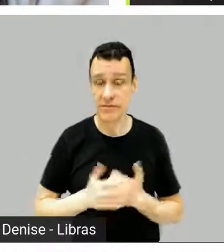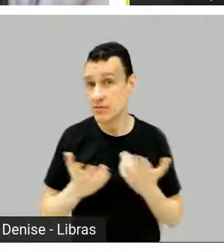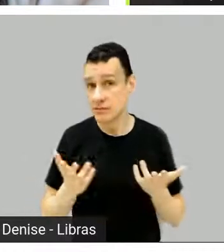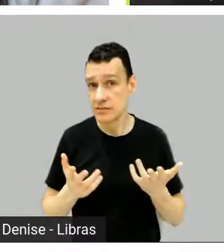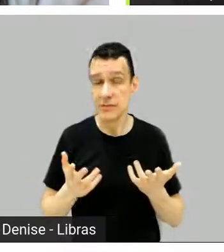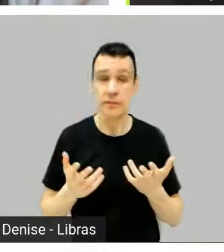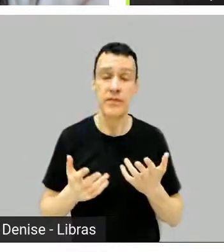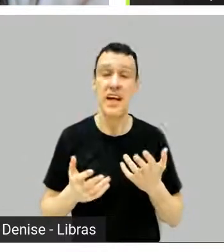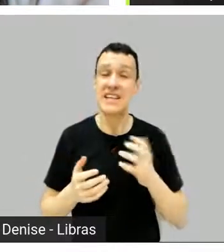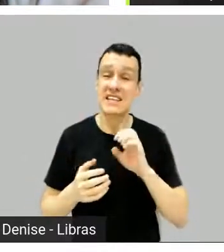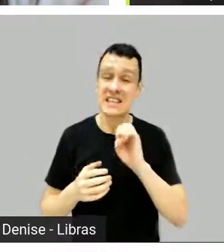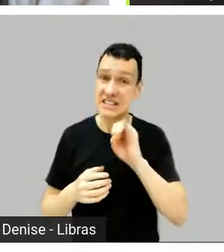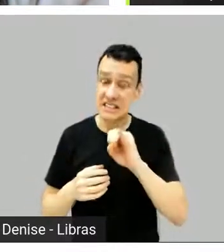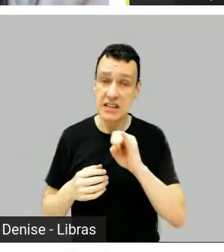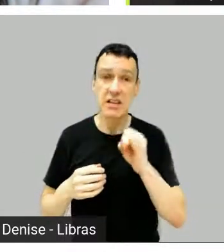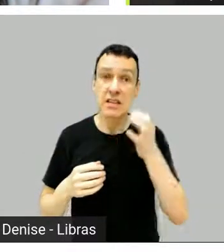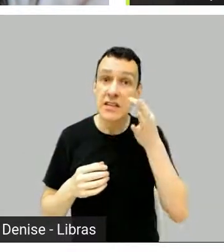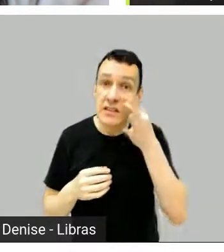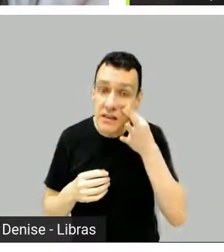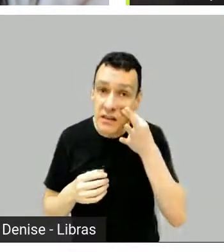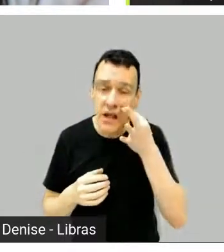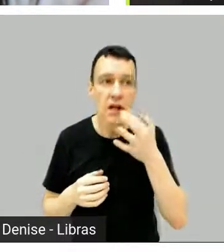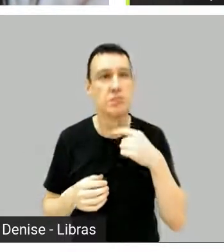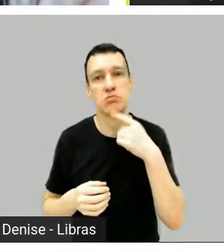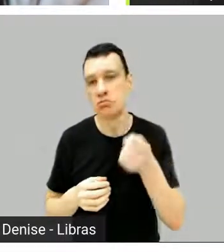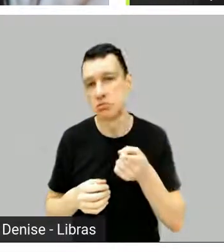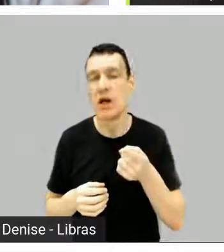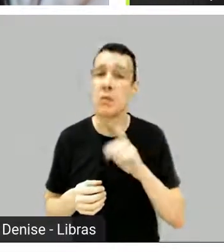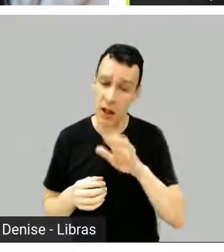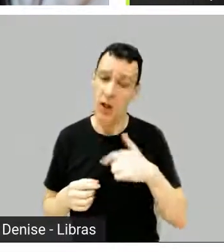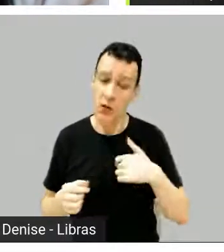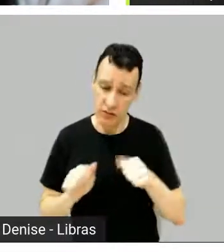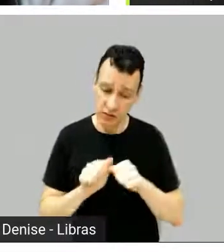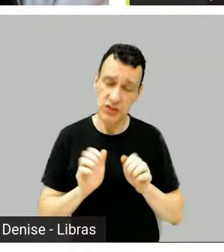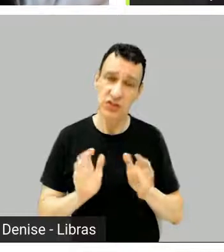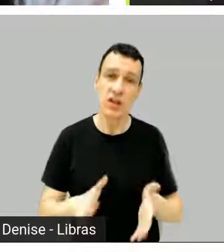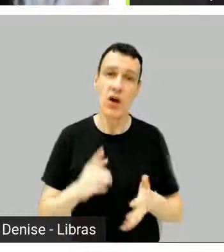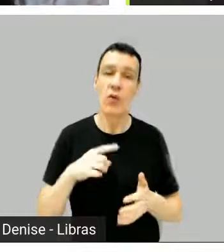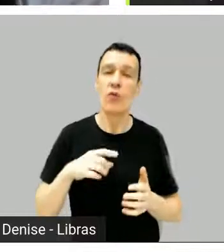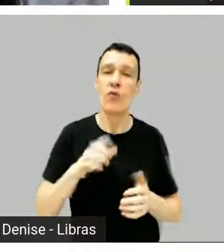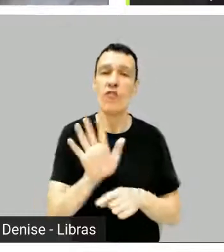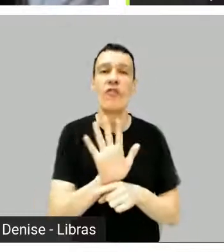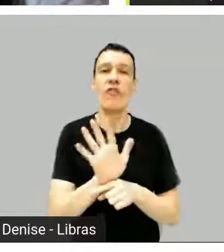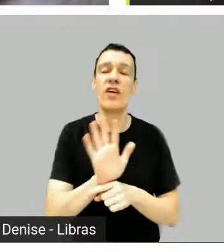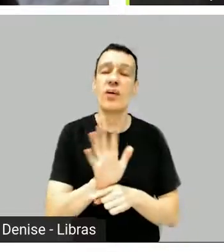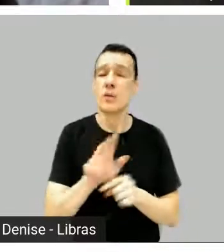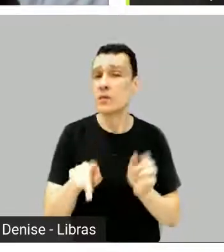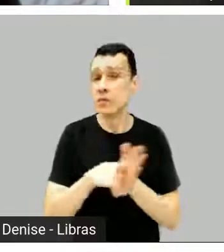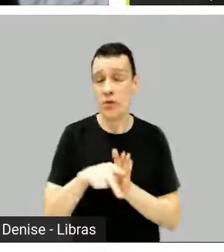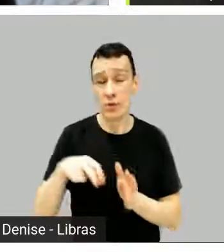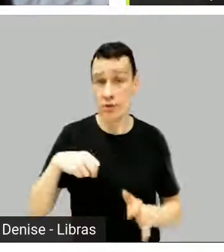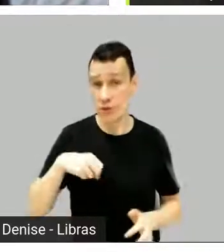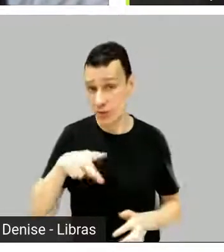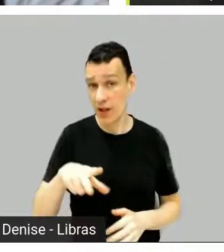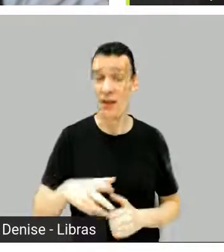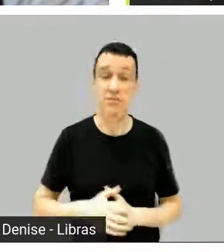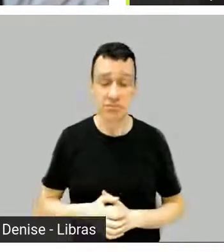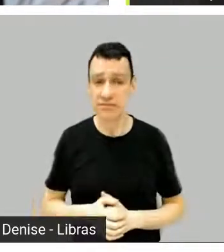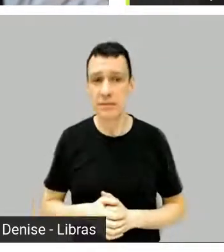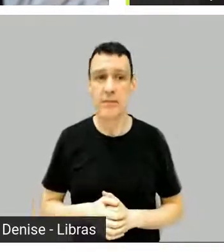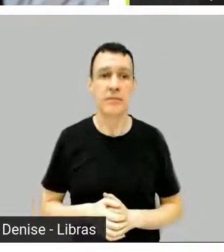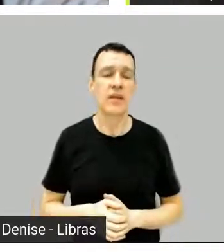Foi uma experiência ótima. primeiro filme em português. Que legal, Davi. E como que fica a questão do